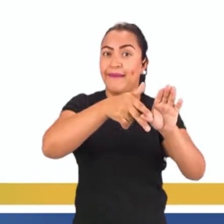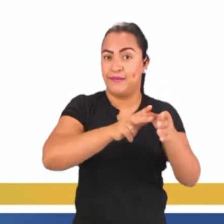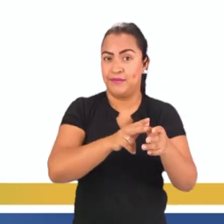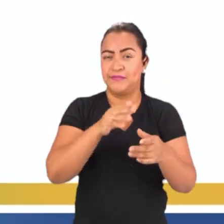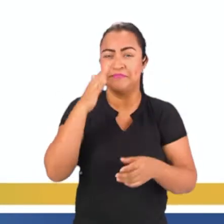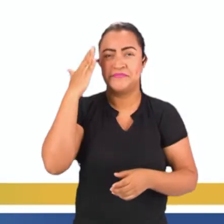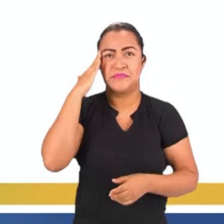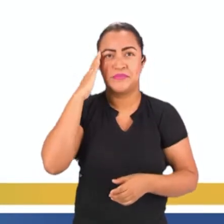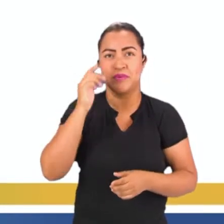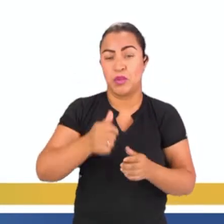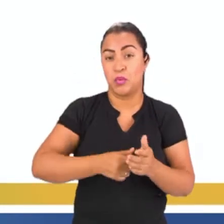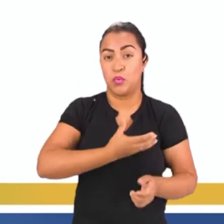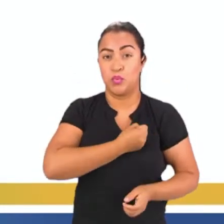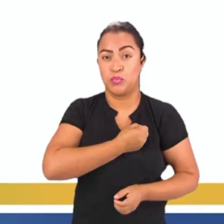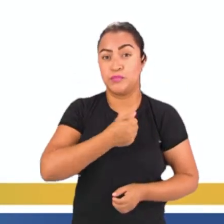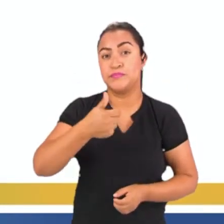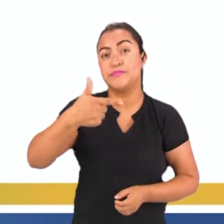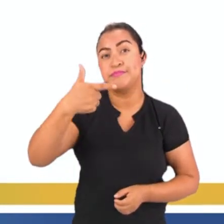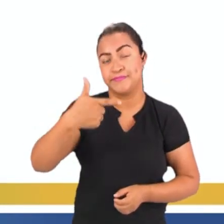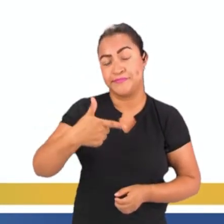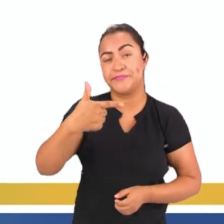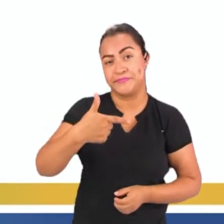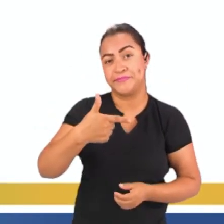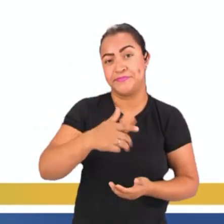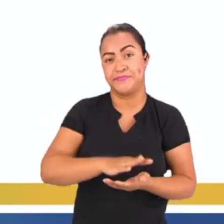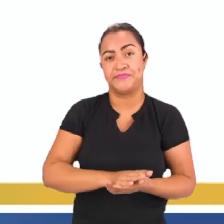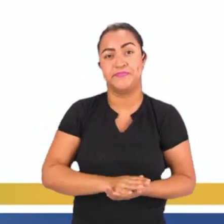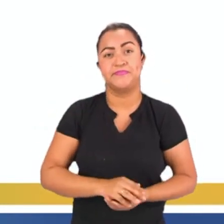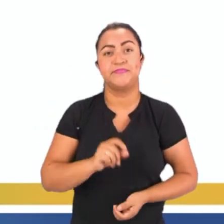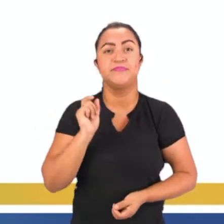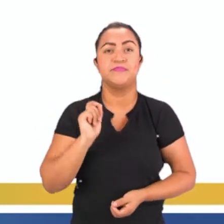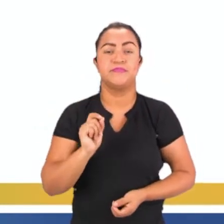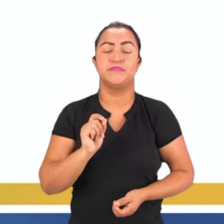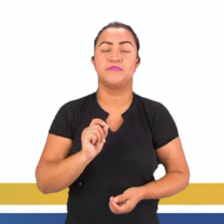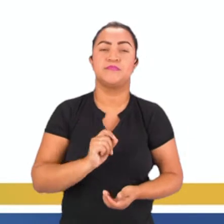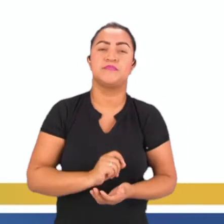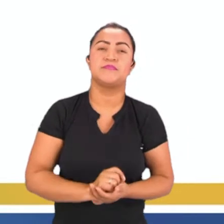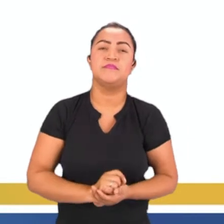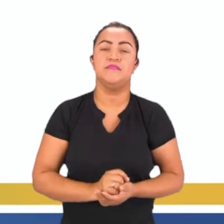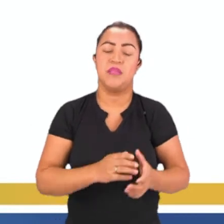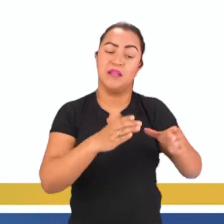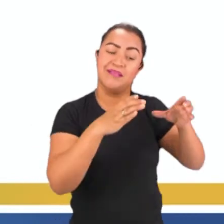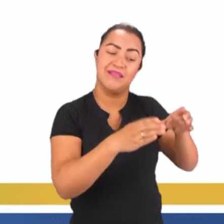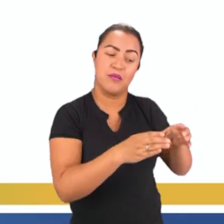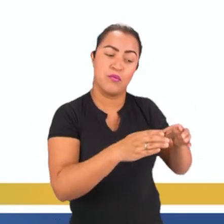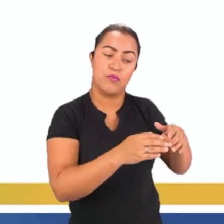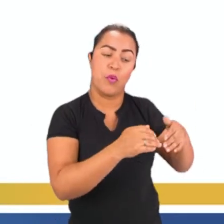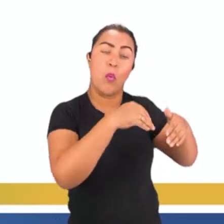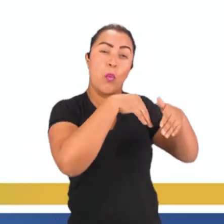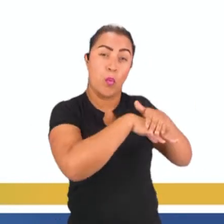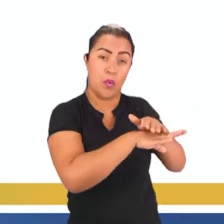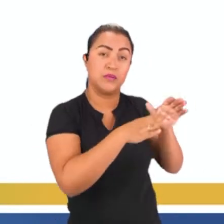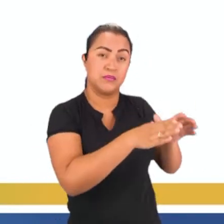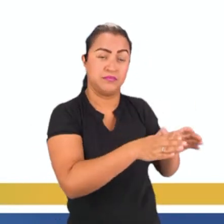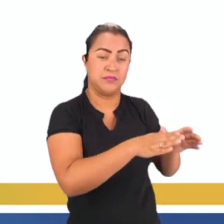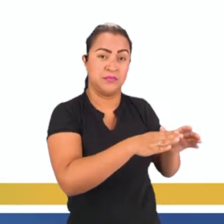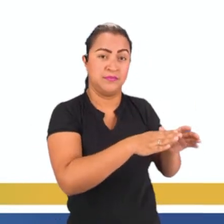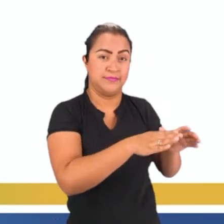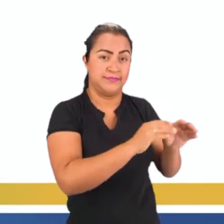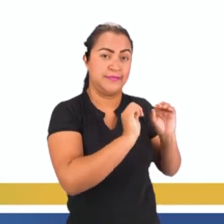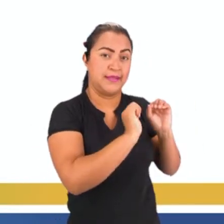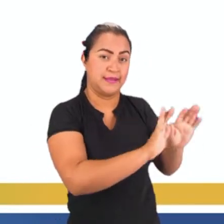o número dois, né? O processo número dois, né? Que essa água, ela é represada. A partir do momento que são abertos, né?